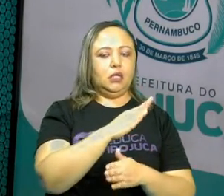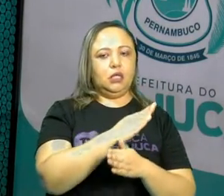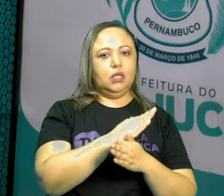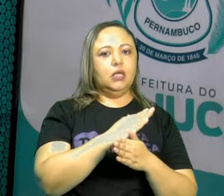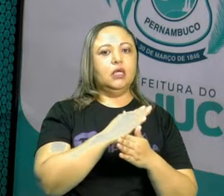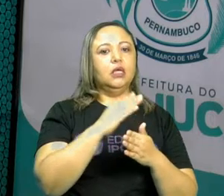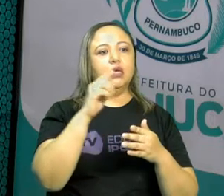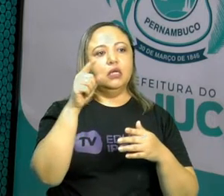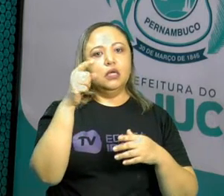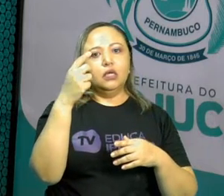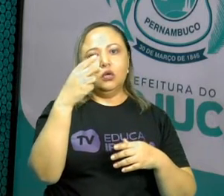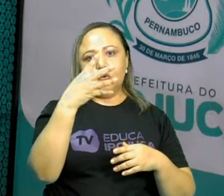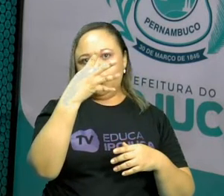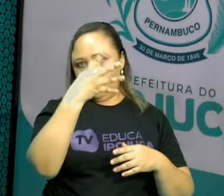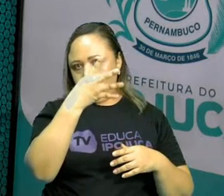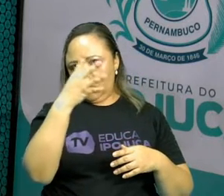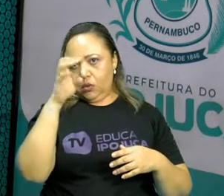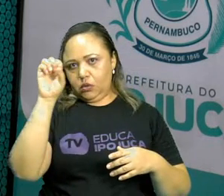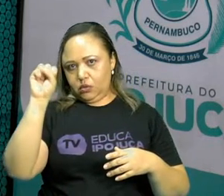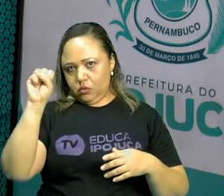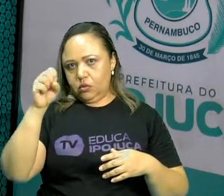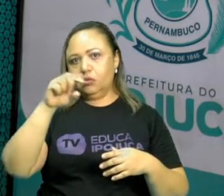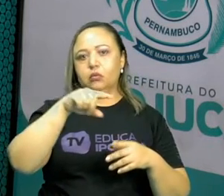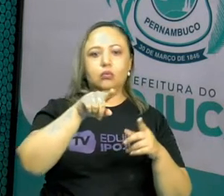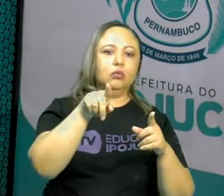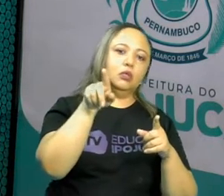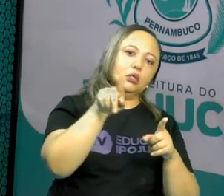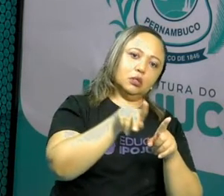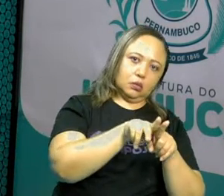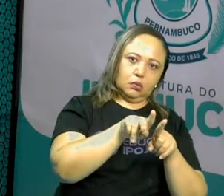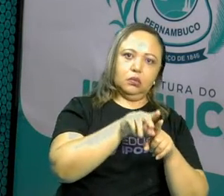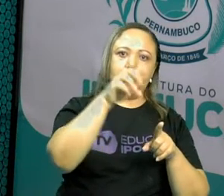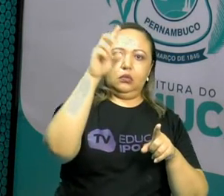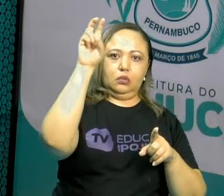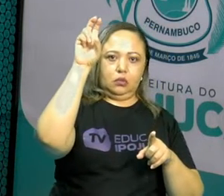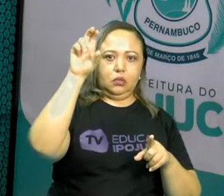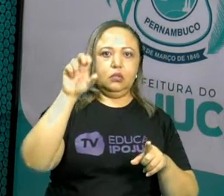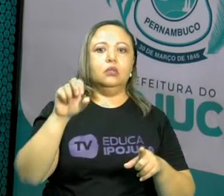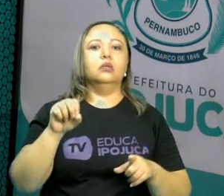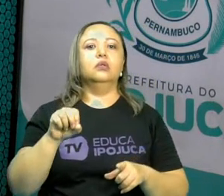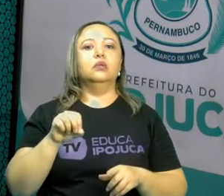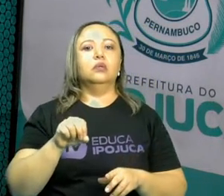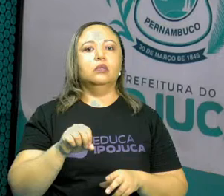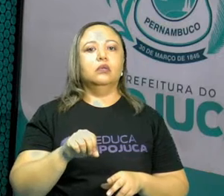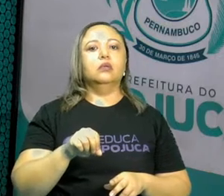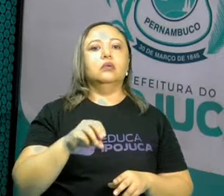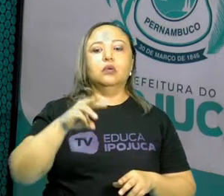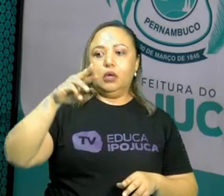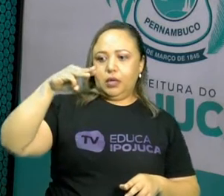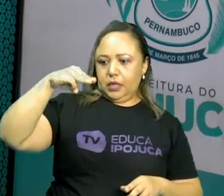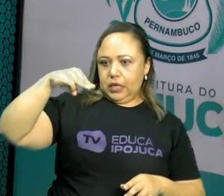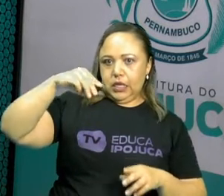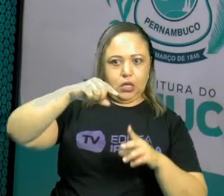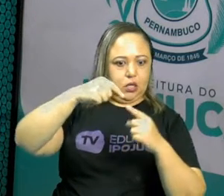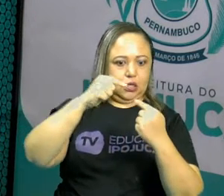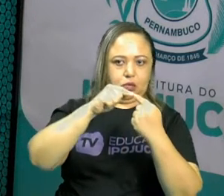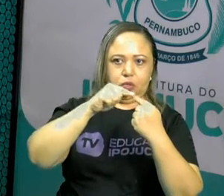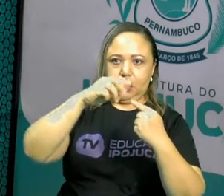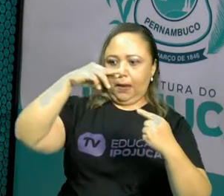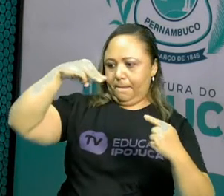divisores, tanto do 48 como do 50, nós chamamos de máximo divisor comum.